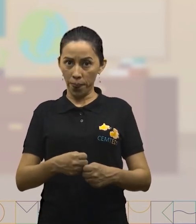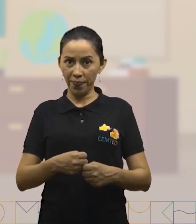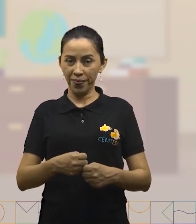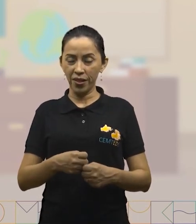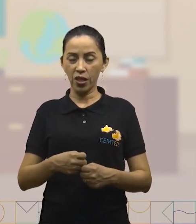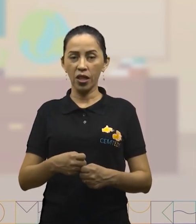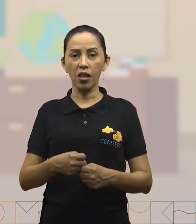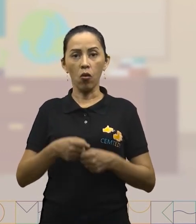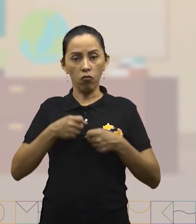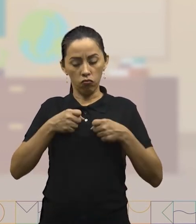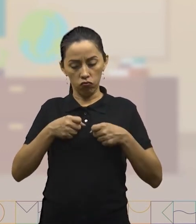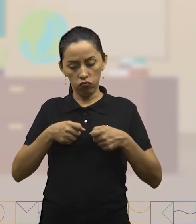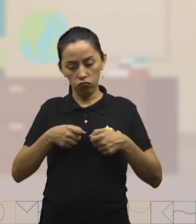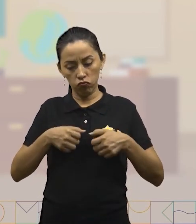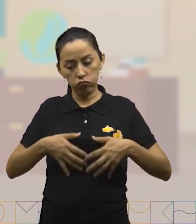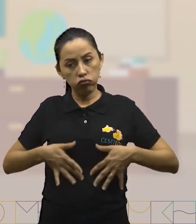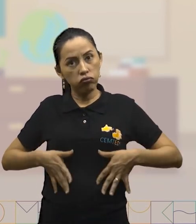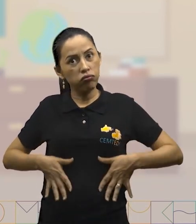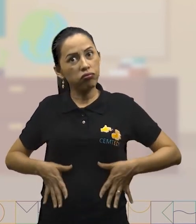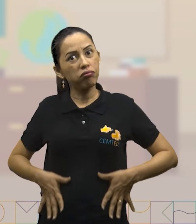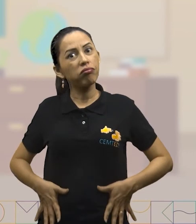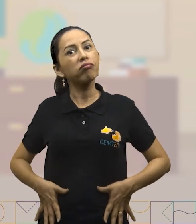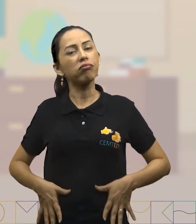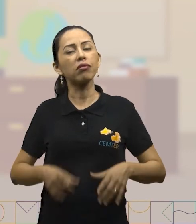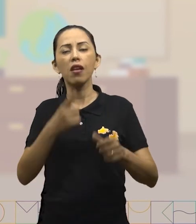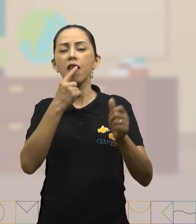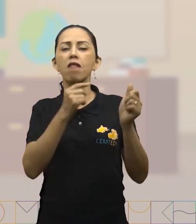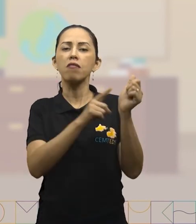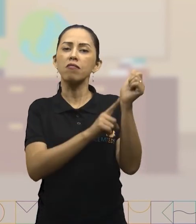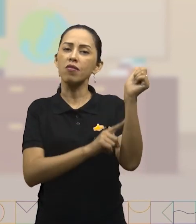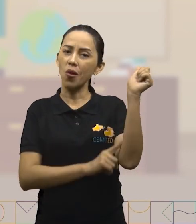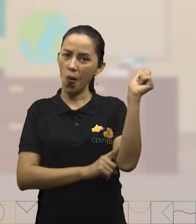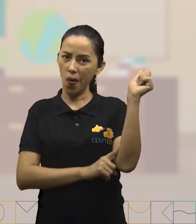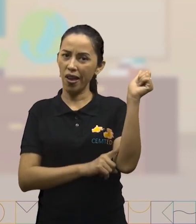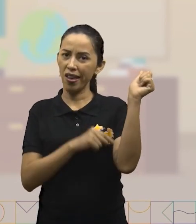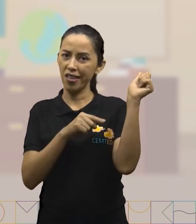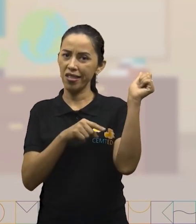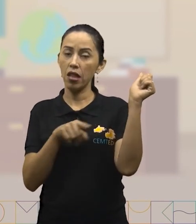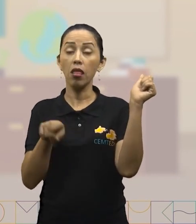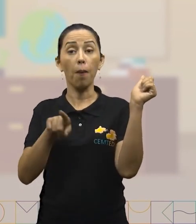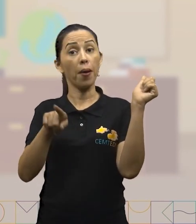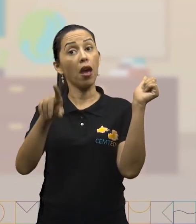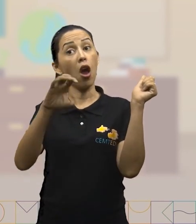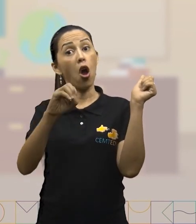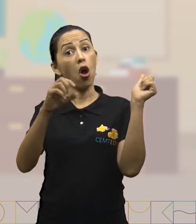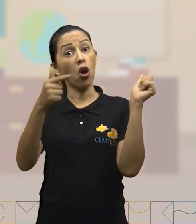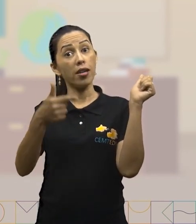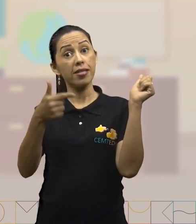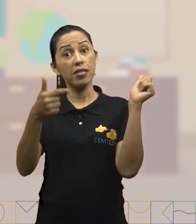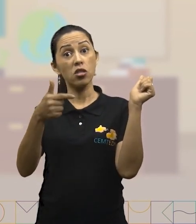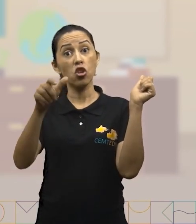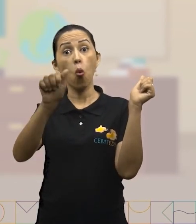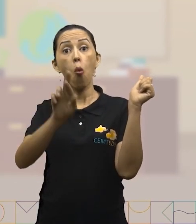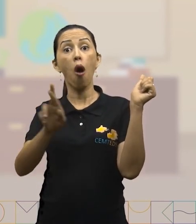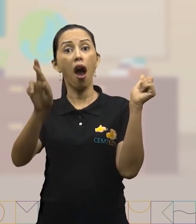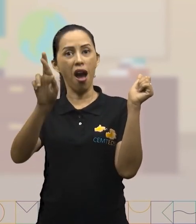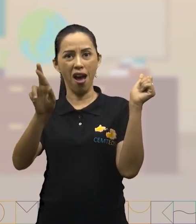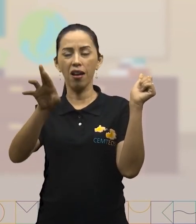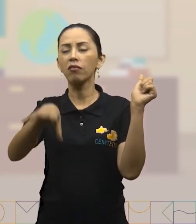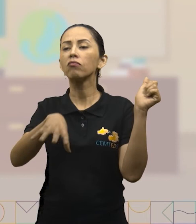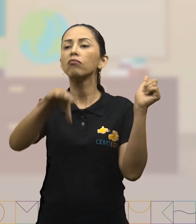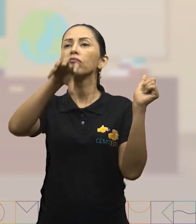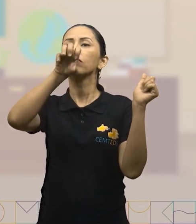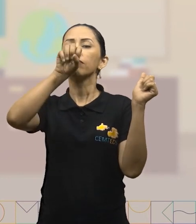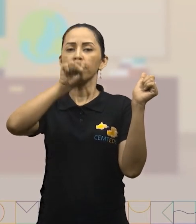para a corrente sanguínea. E também temos o oxigênio, que é absorvido pelos pulmões, especificamente